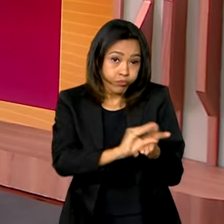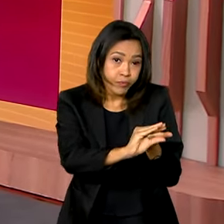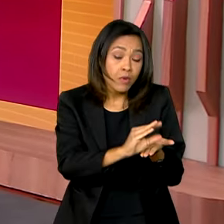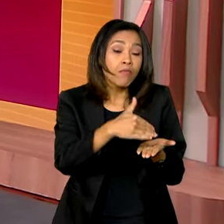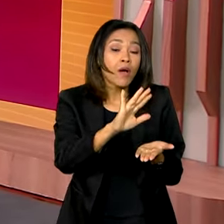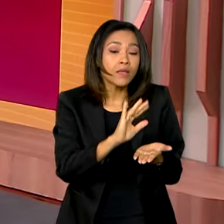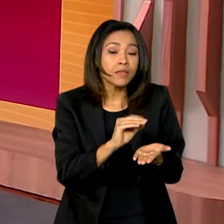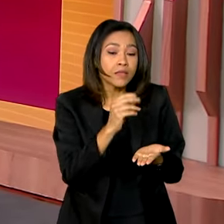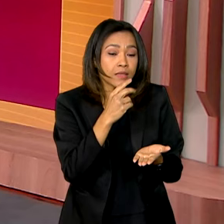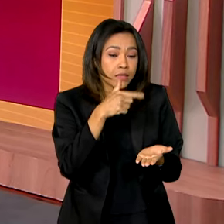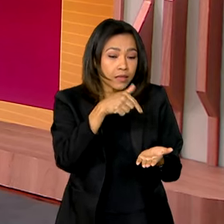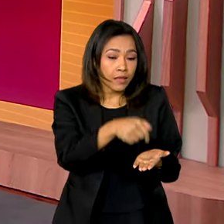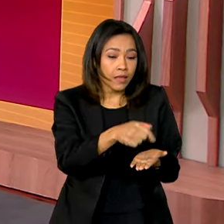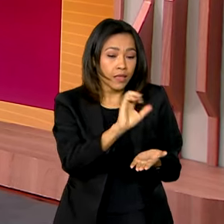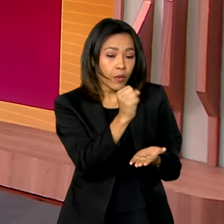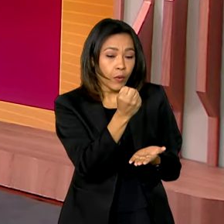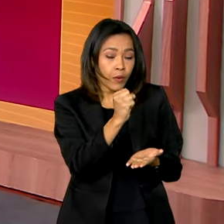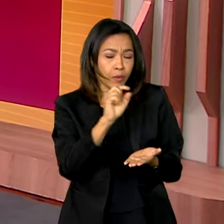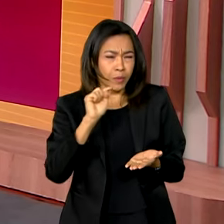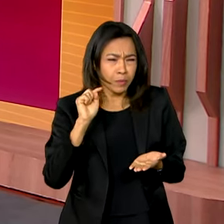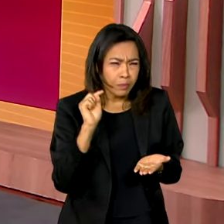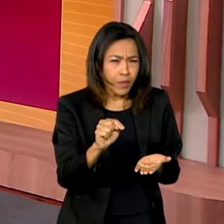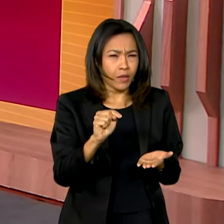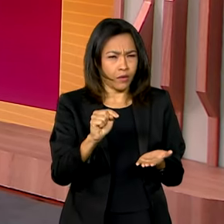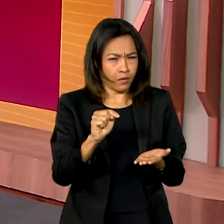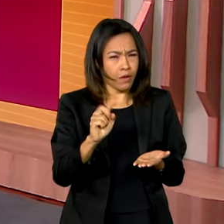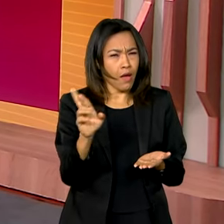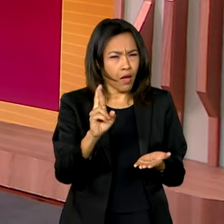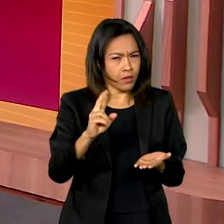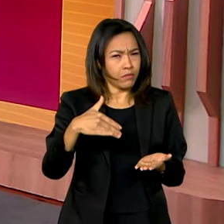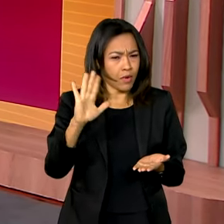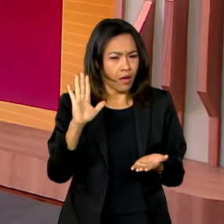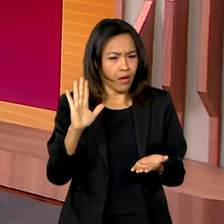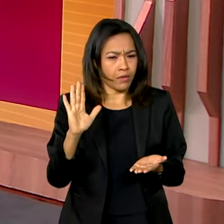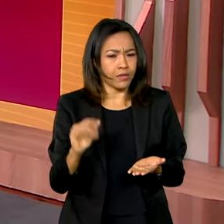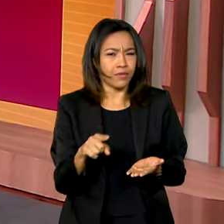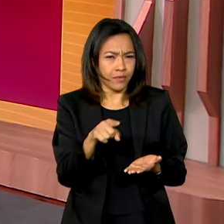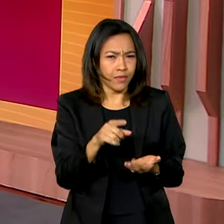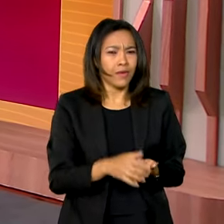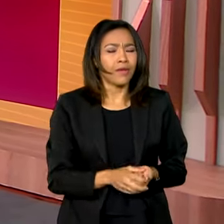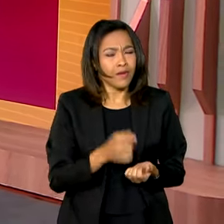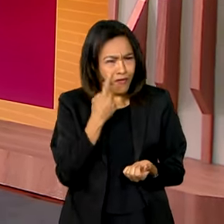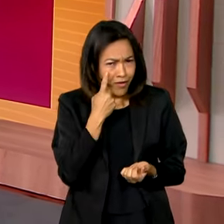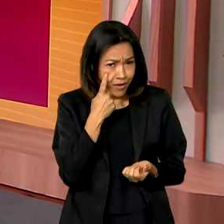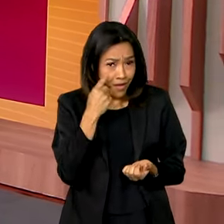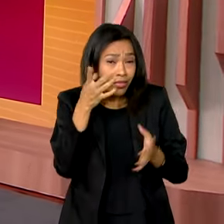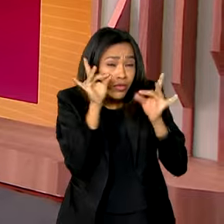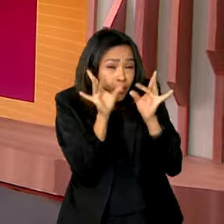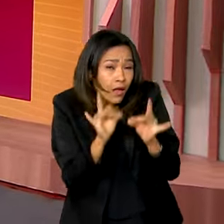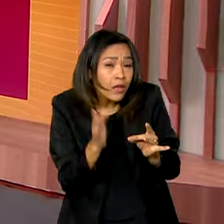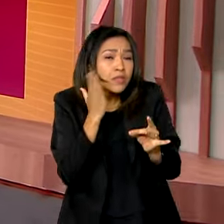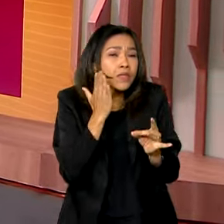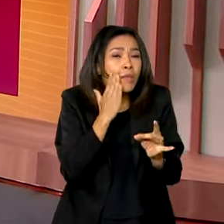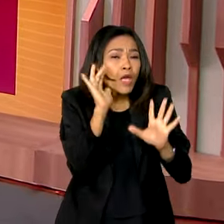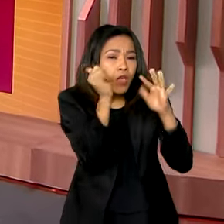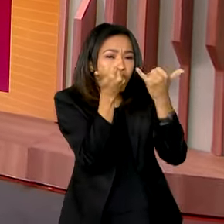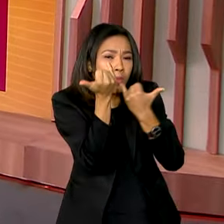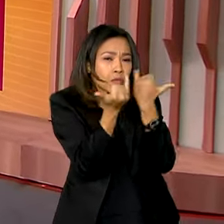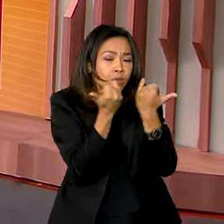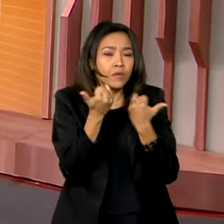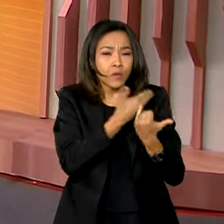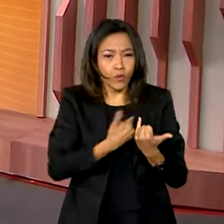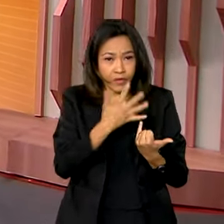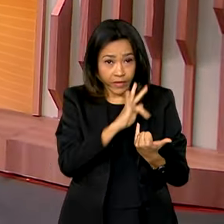mais de R 78 mil ao município. É isso aí. Se você quiser verificar outras ações do governo federal